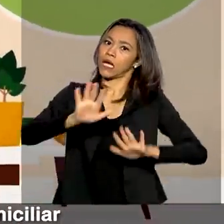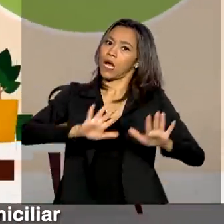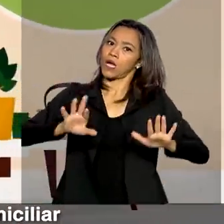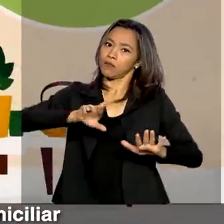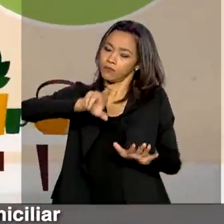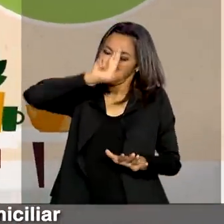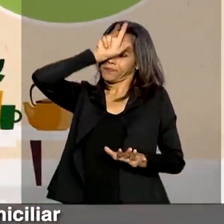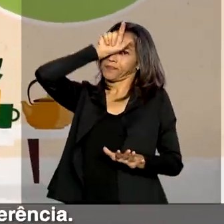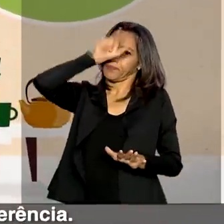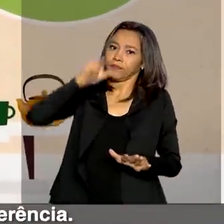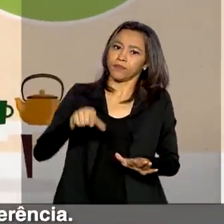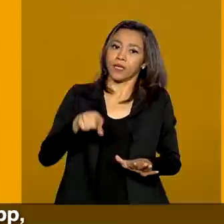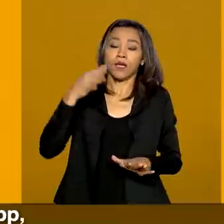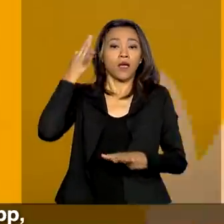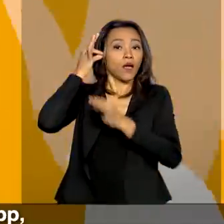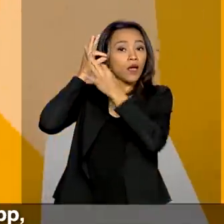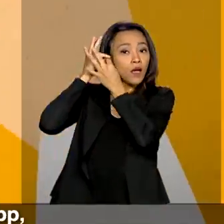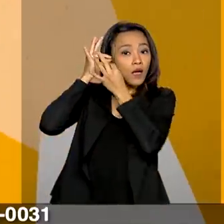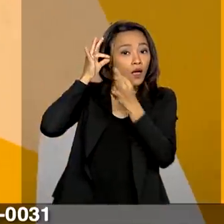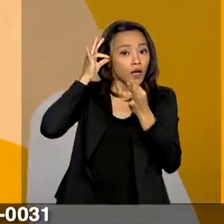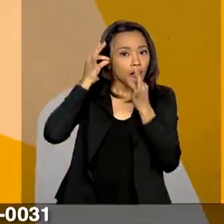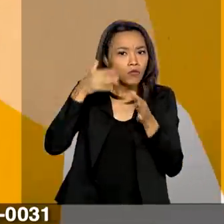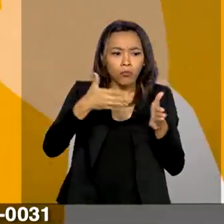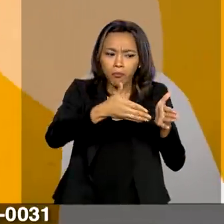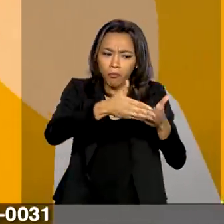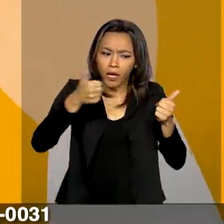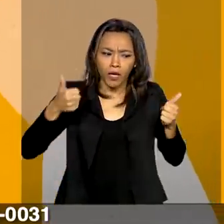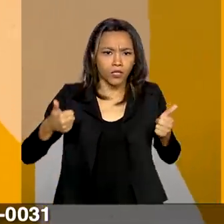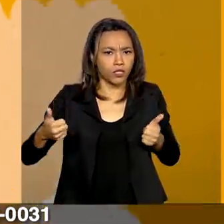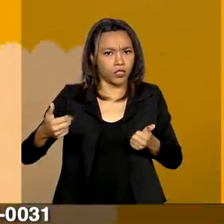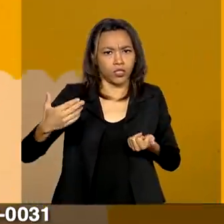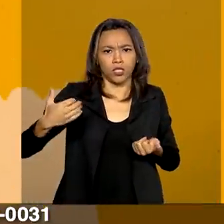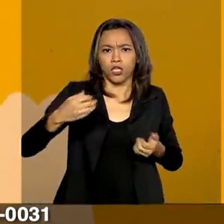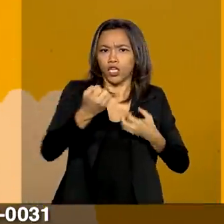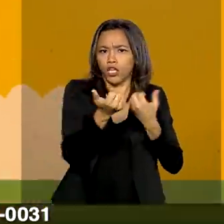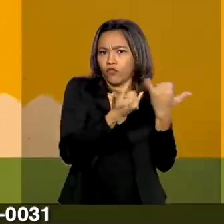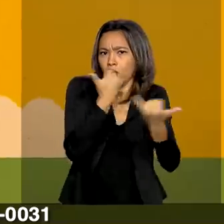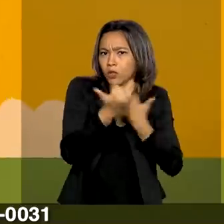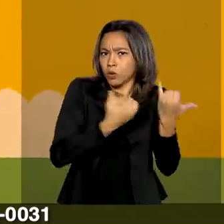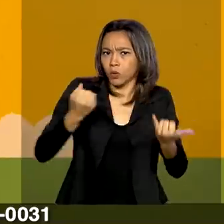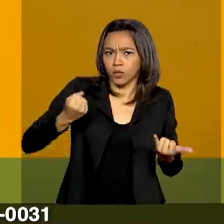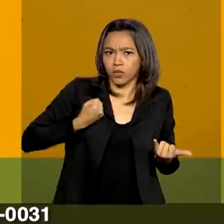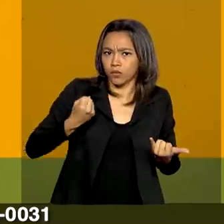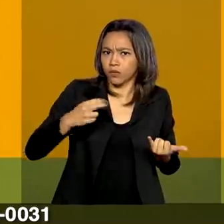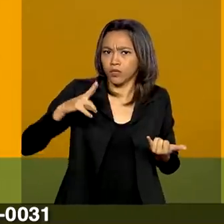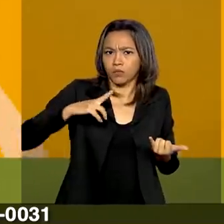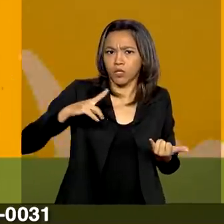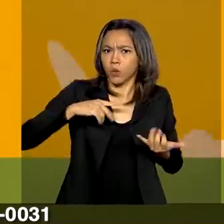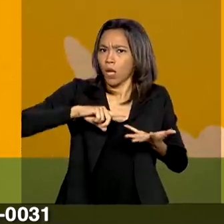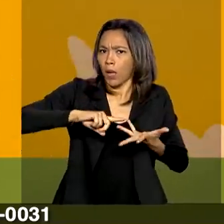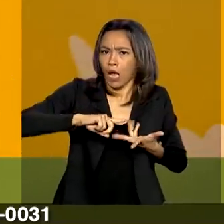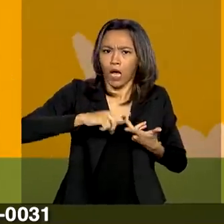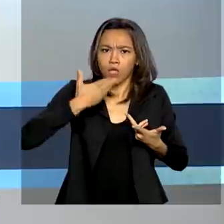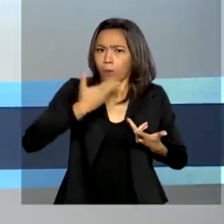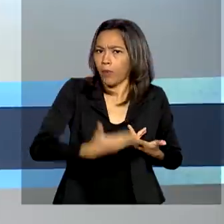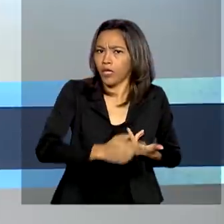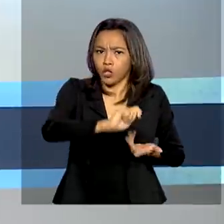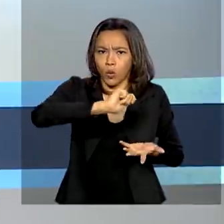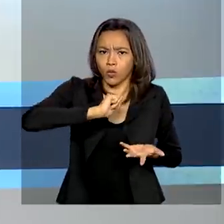Lembrando que o Telesus não pede dados pessoais, não envia código e nem pede doações.